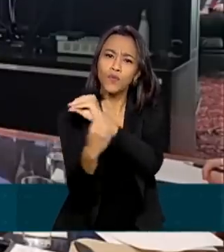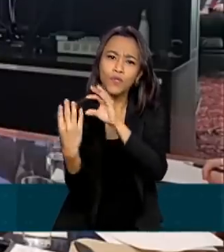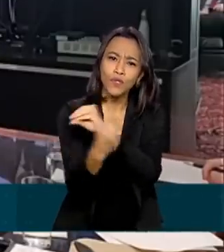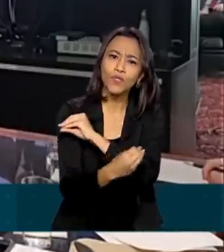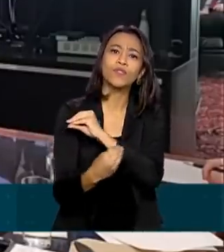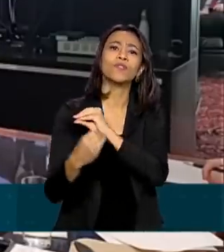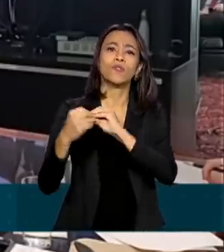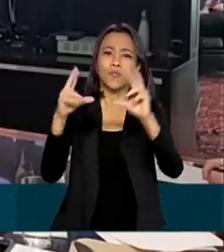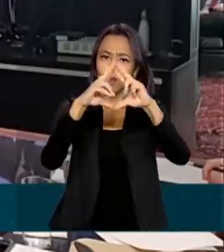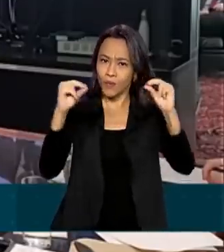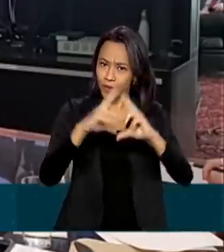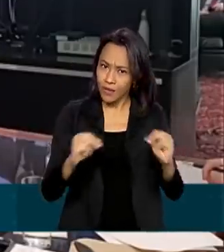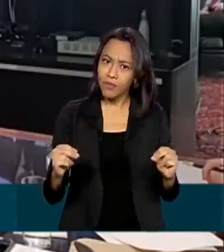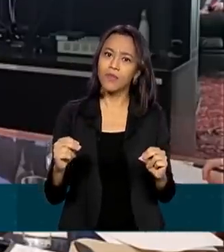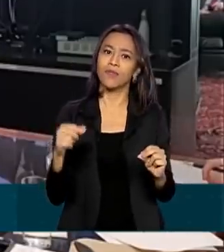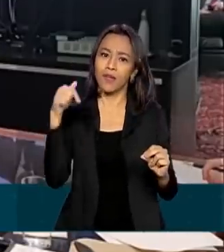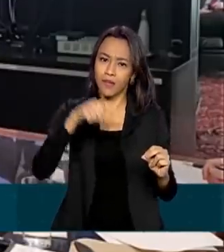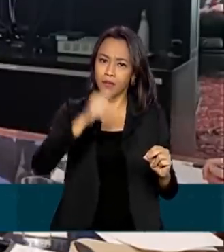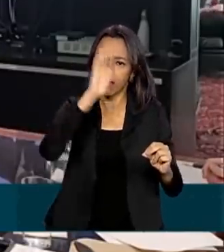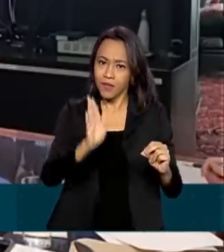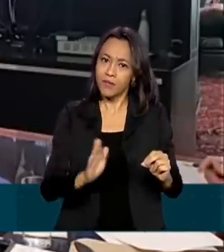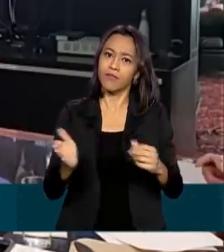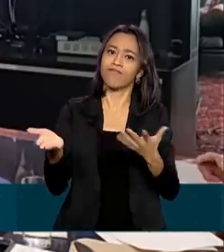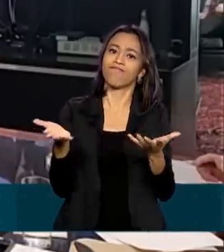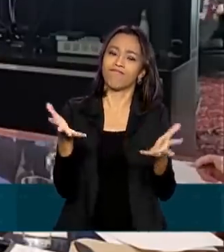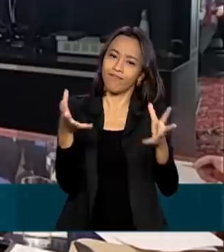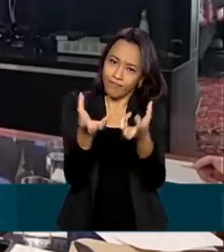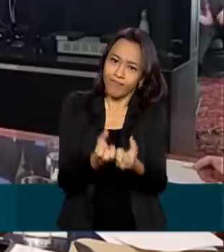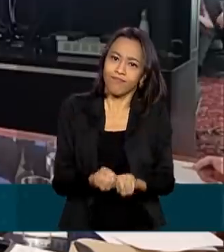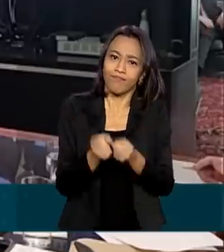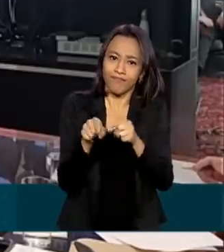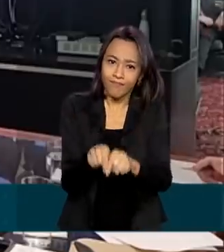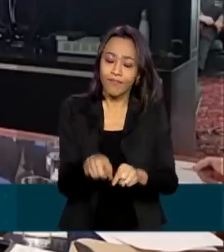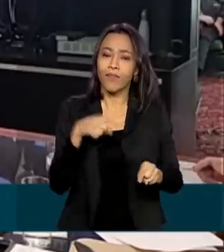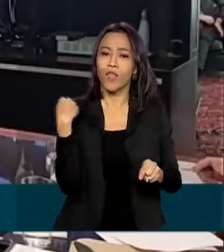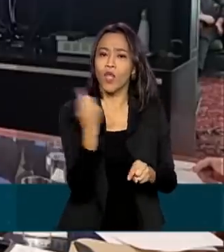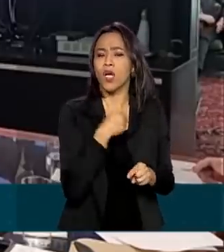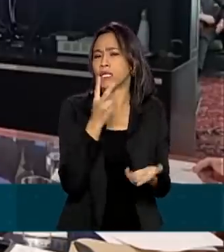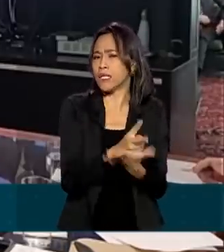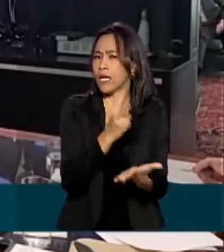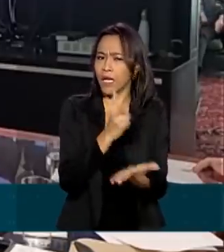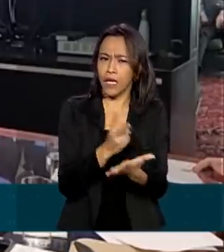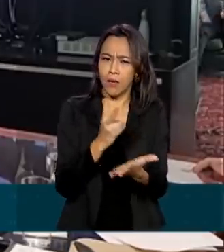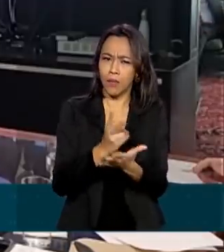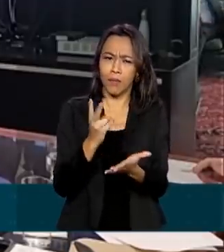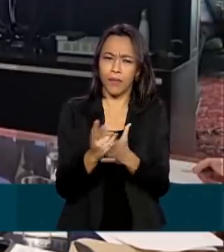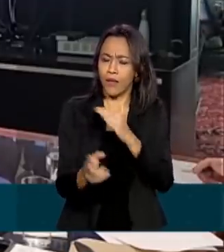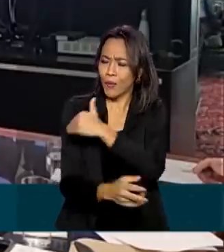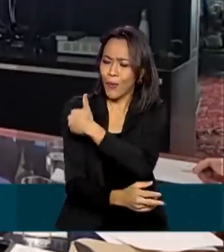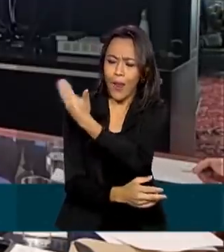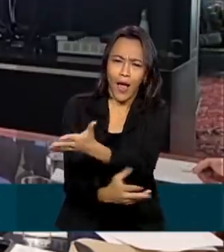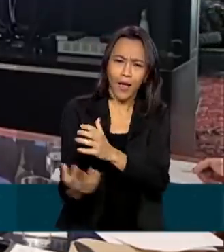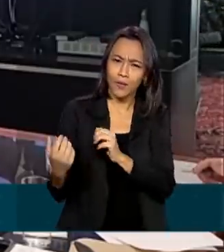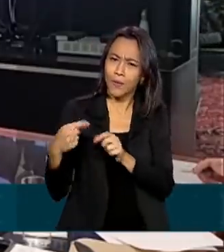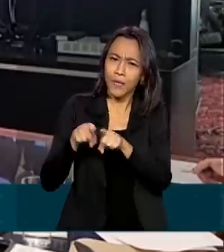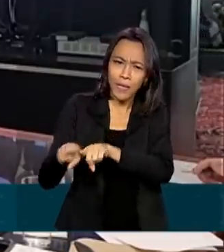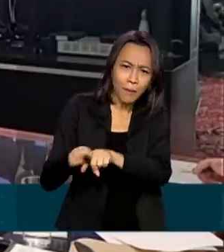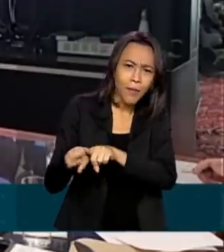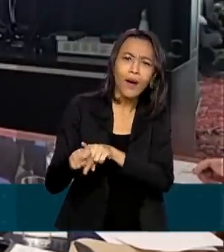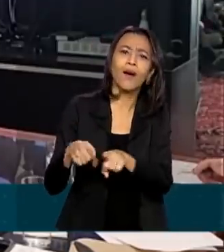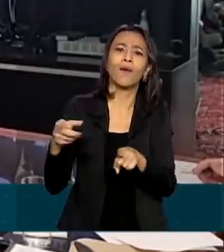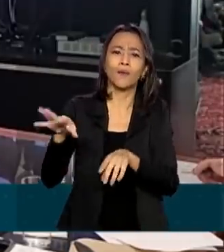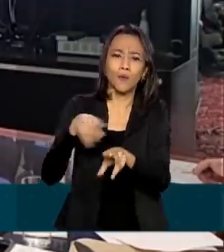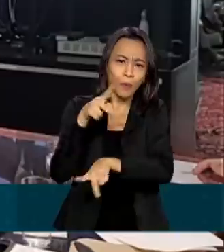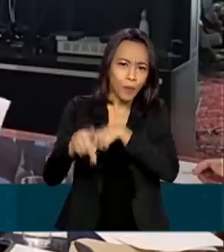seu país. Estivemos, estamos e estaremos sempre ao lado de nossos irmãos e amigos libaneses na sua